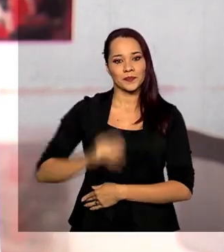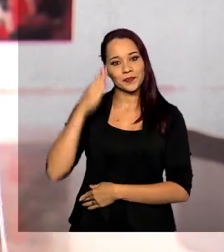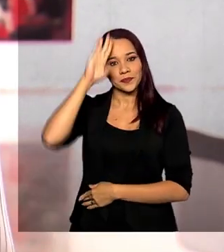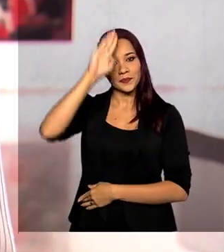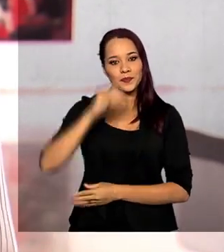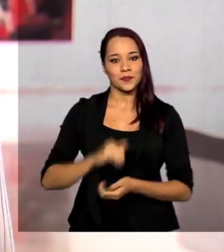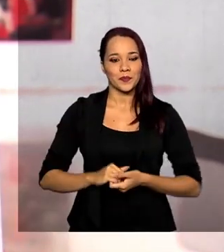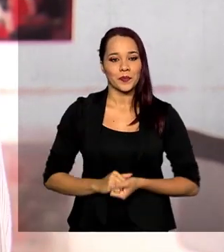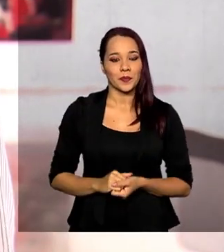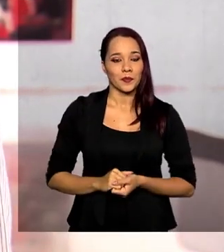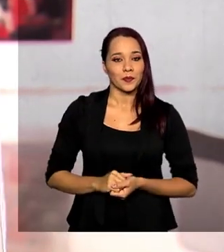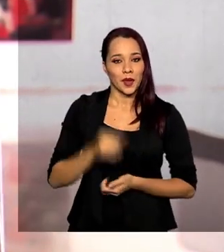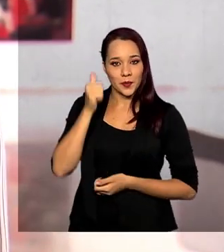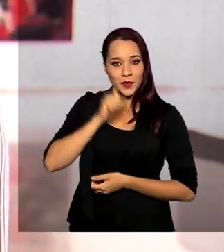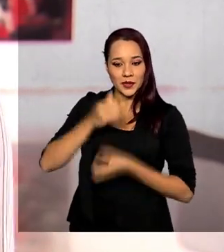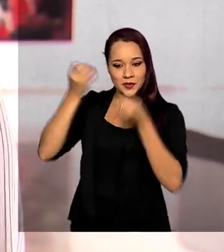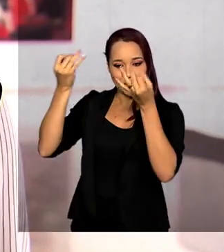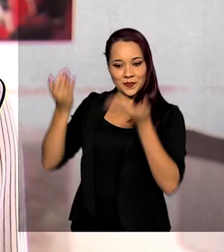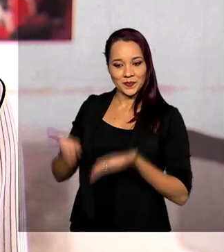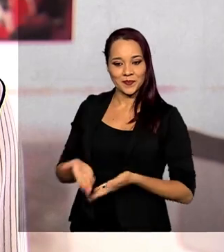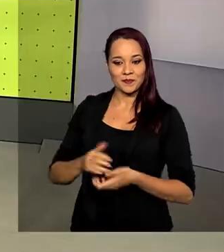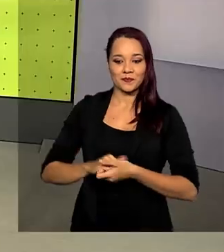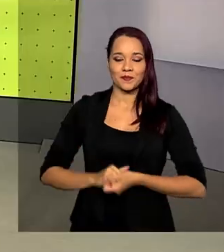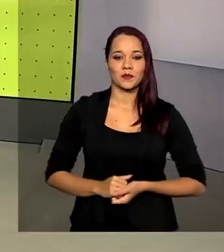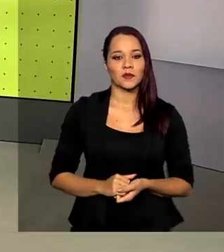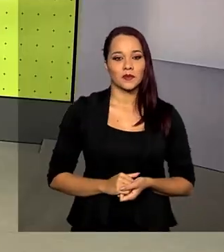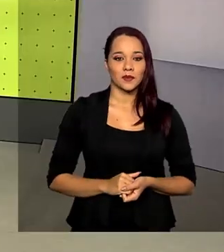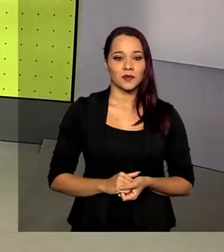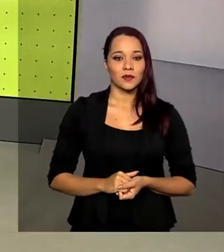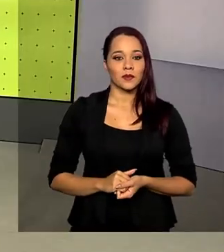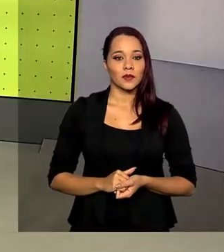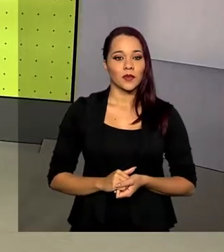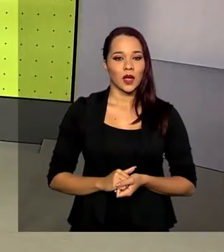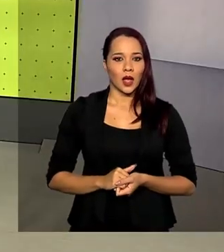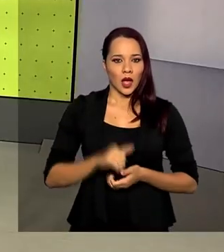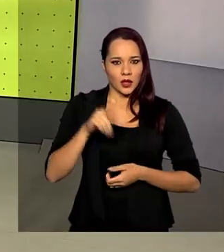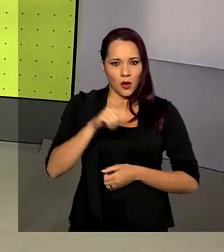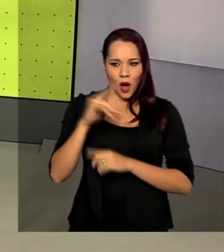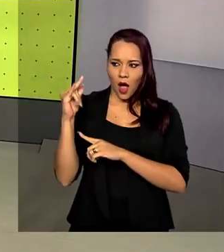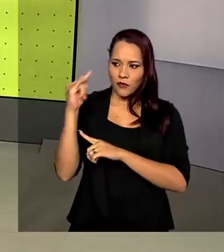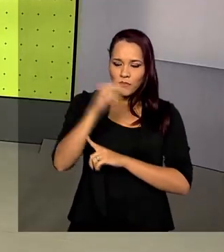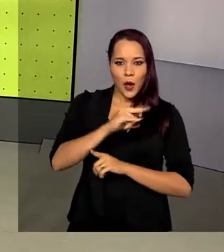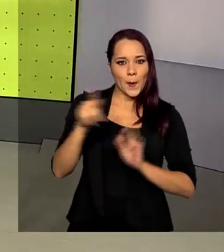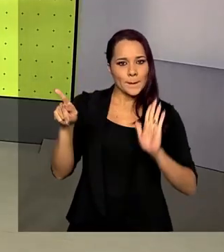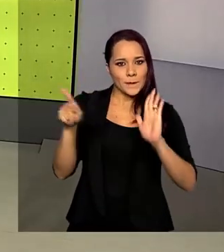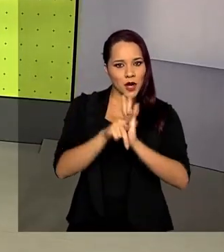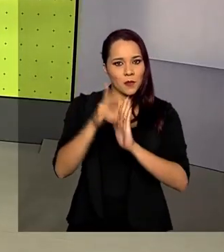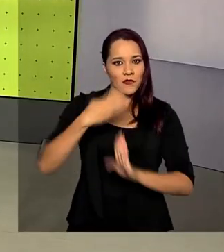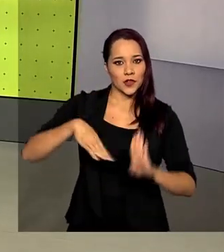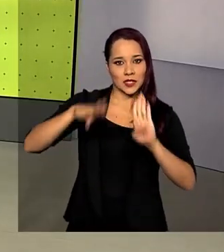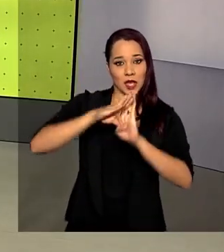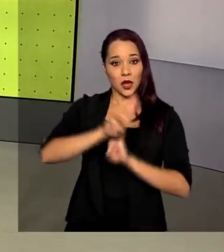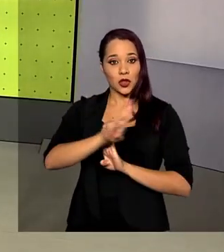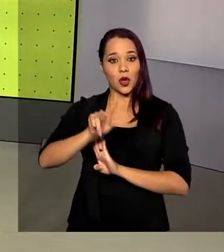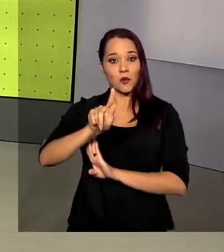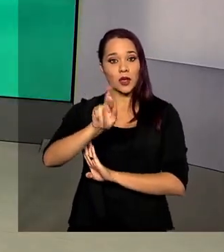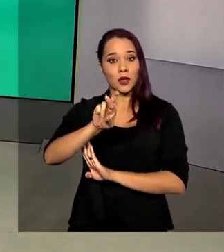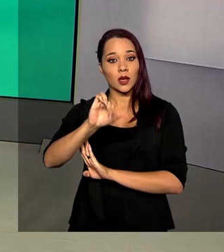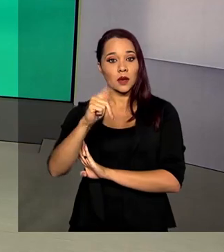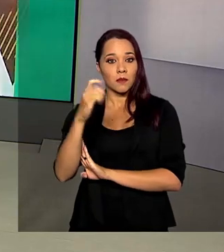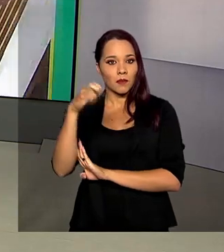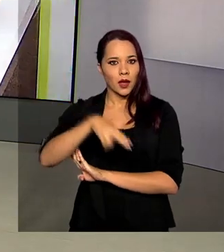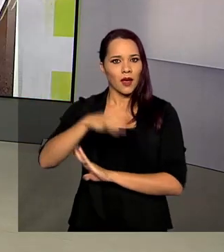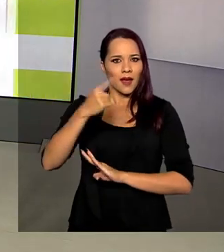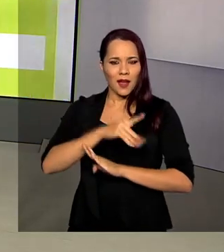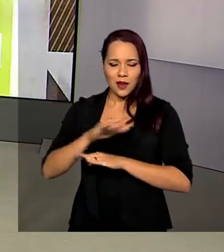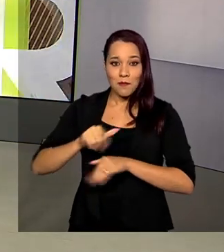Bolsonaro. Selma Dias, para o governo agora. O caça Gripen, da Força Aérea Brasileira, fez agora há